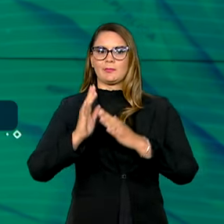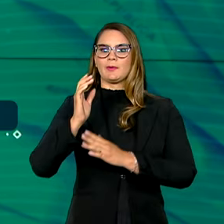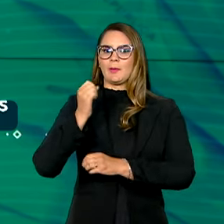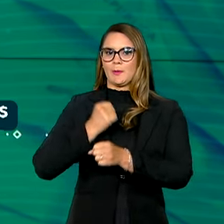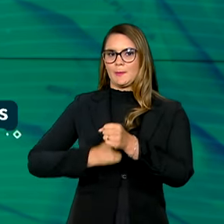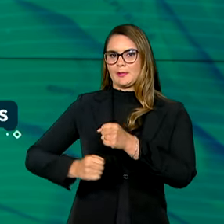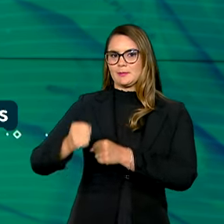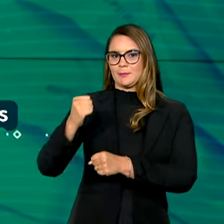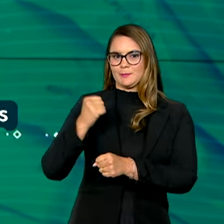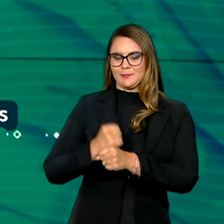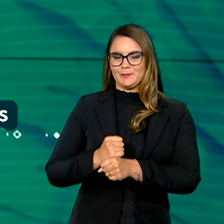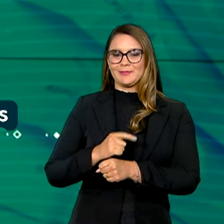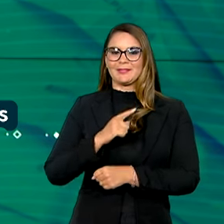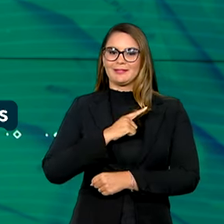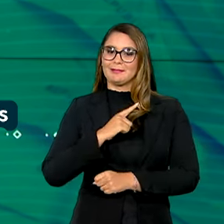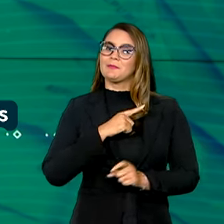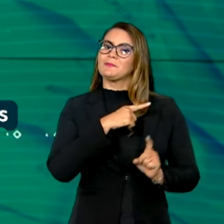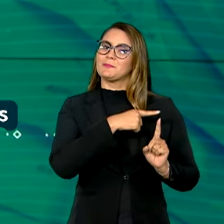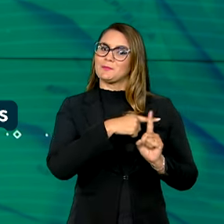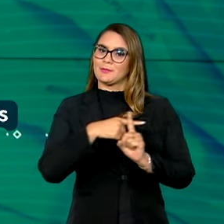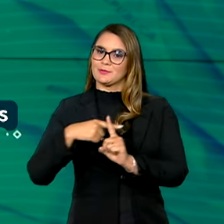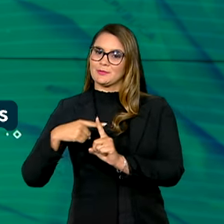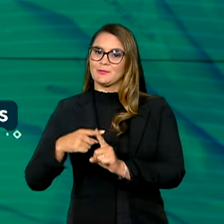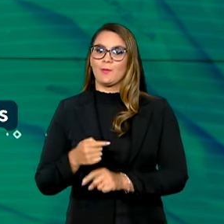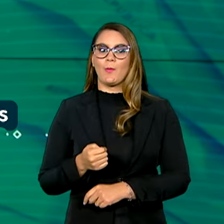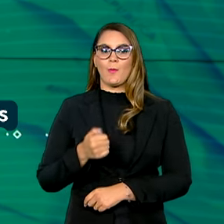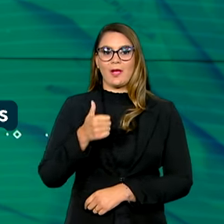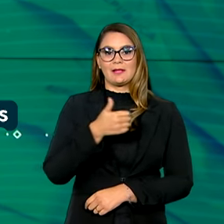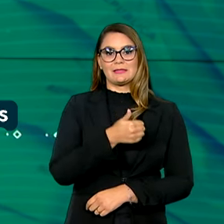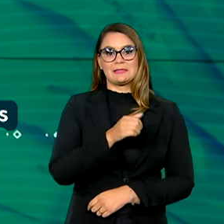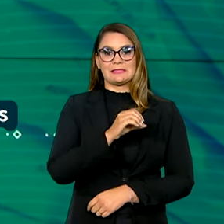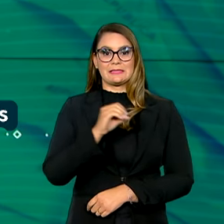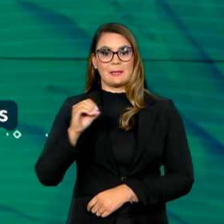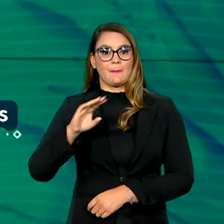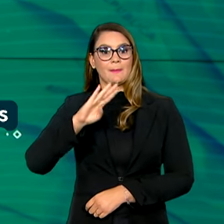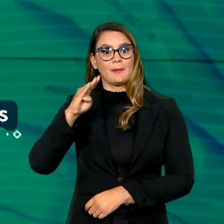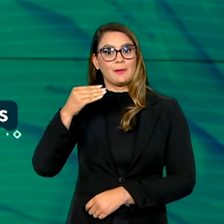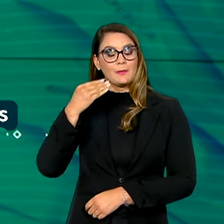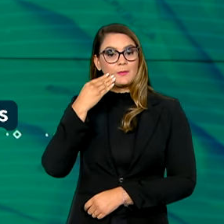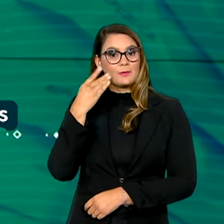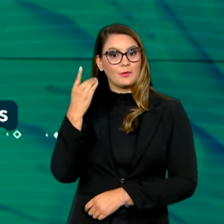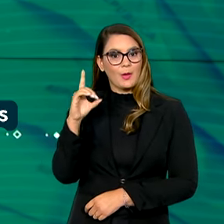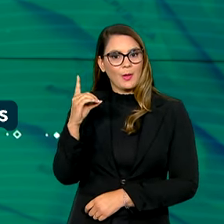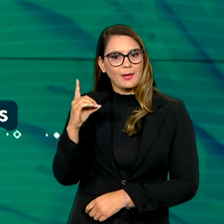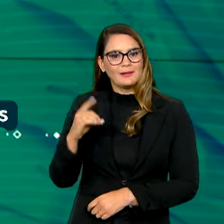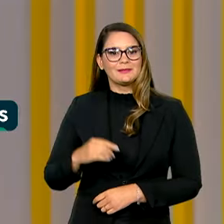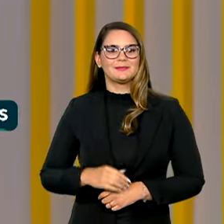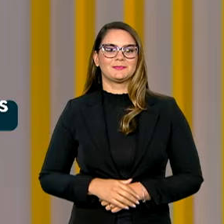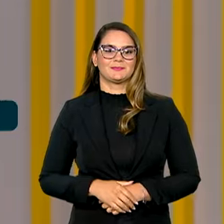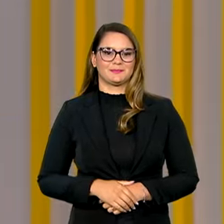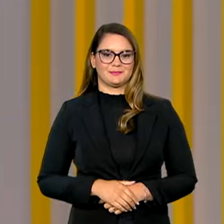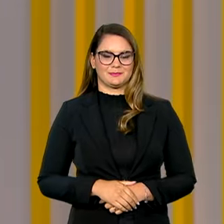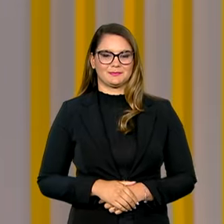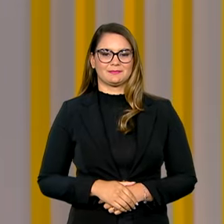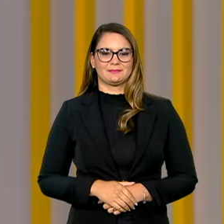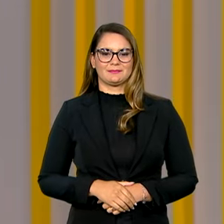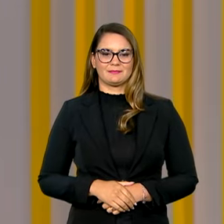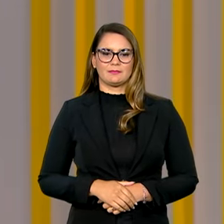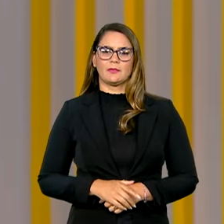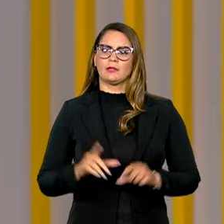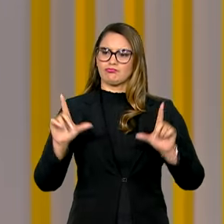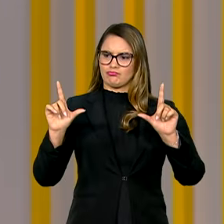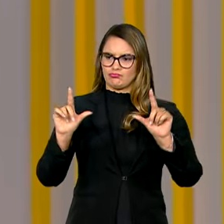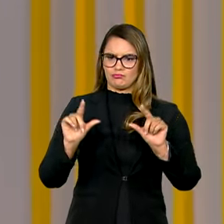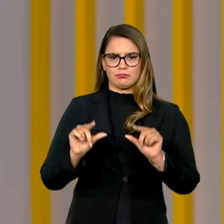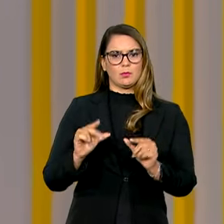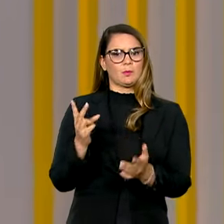no ano de 2023 e que teve um saldo positivo de quase 100 bilhões de dólares. Mesmo com a